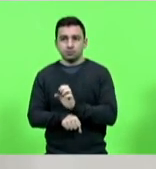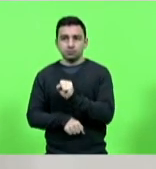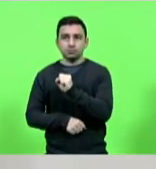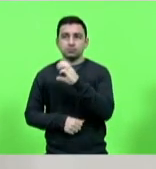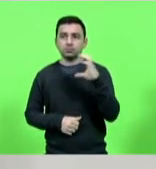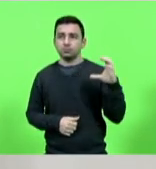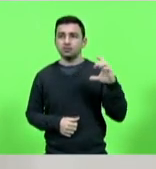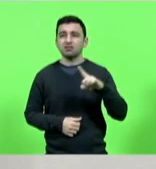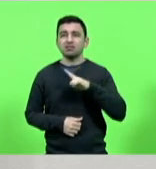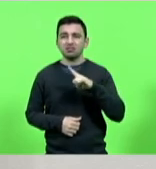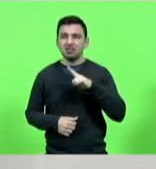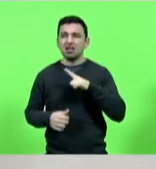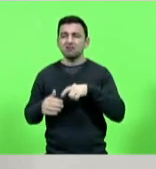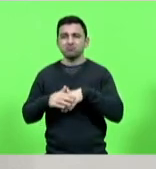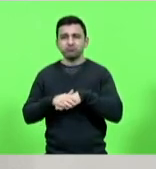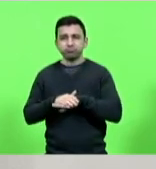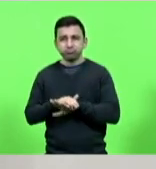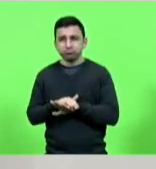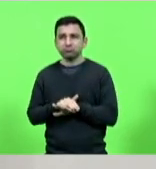grandes reservas